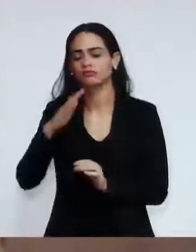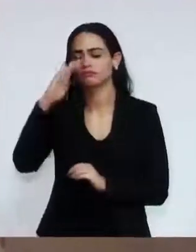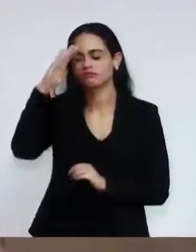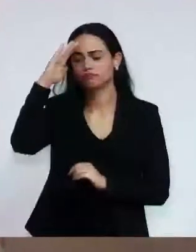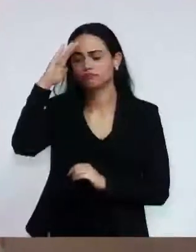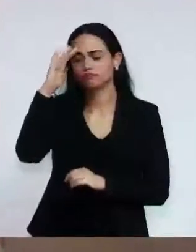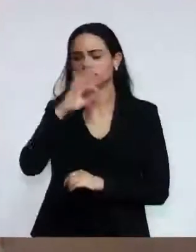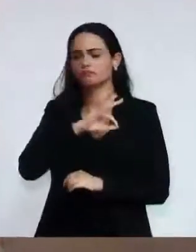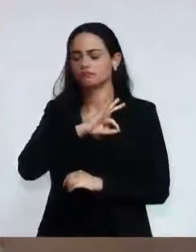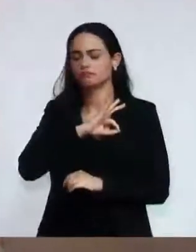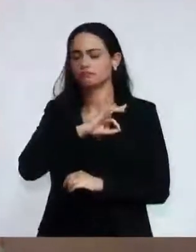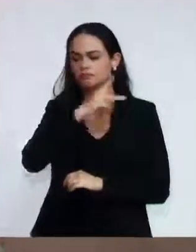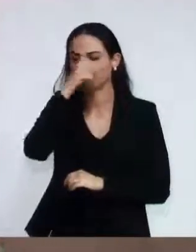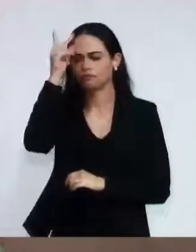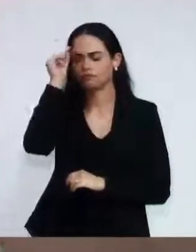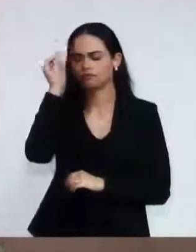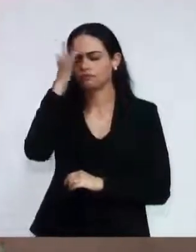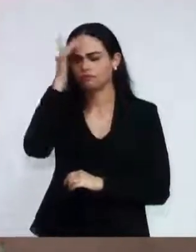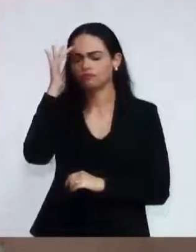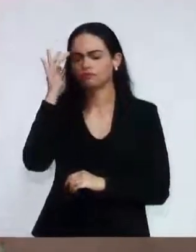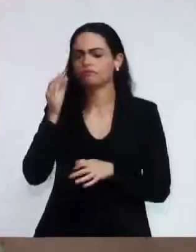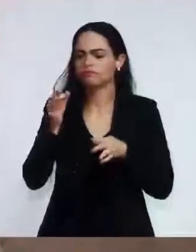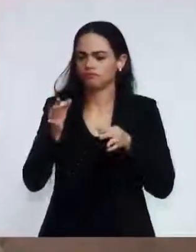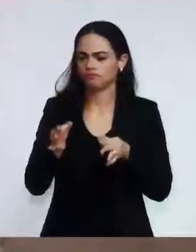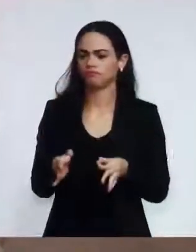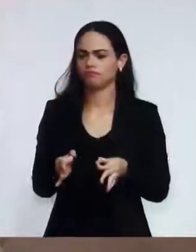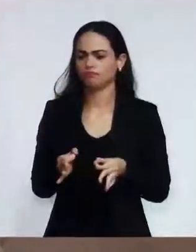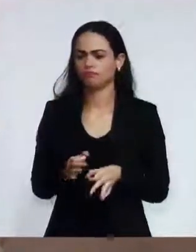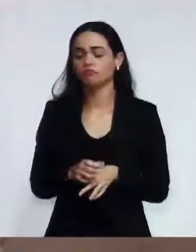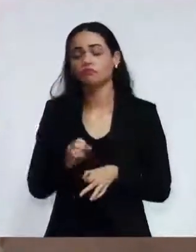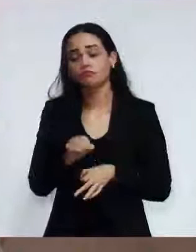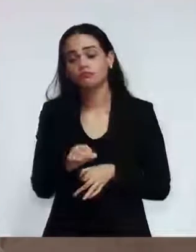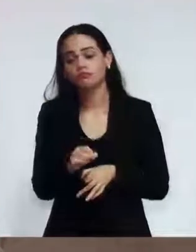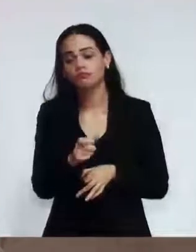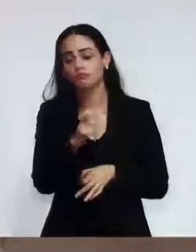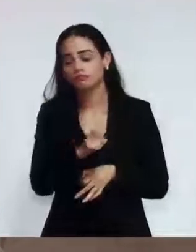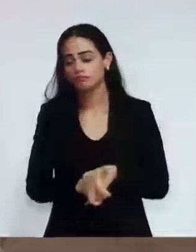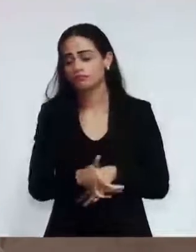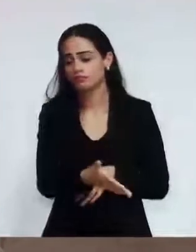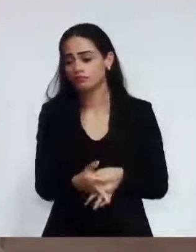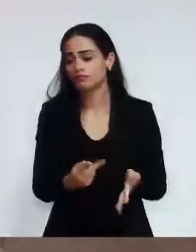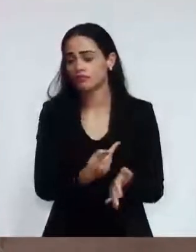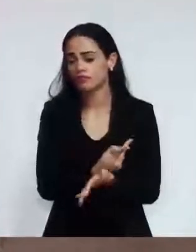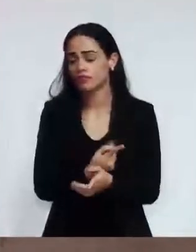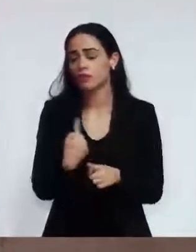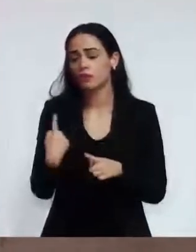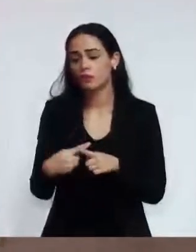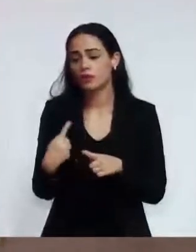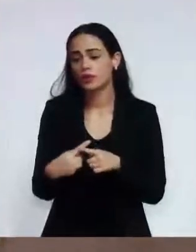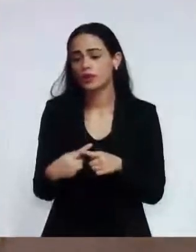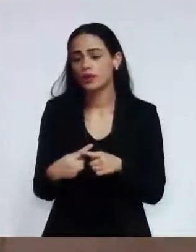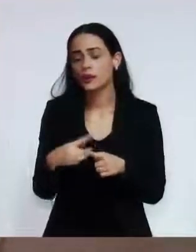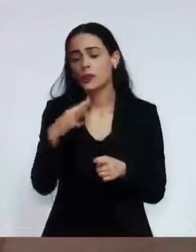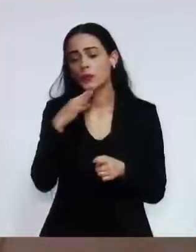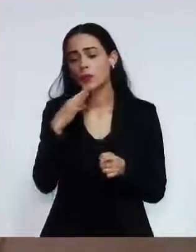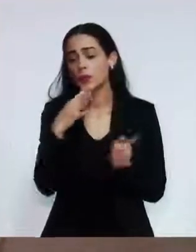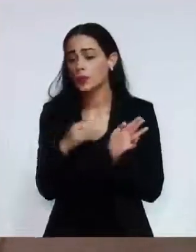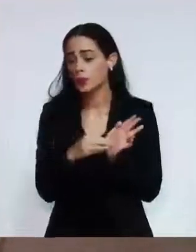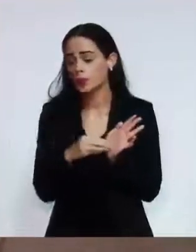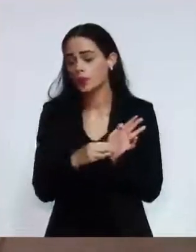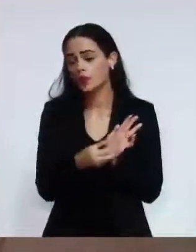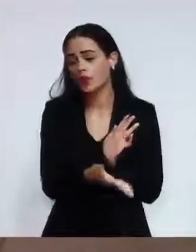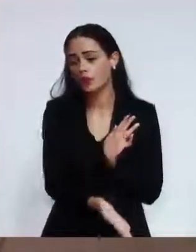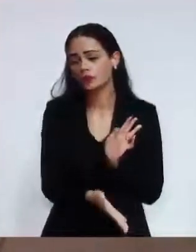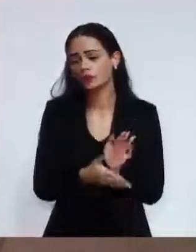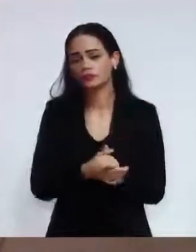Uma pessoa direita, honesta. Se errou nessa parte, errou por falta de conhecimento dele. Se é